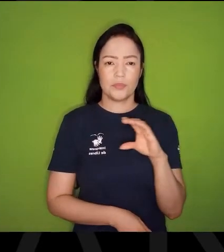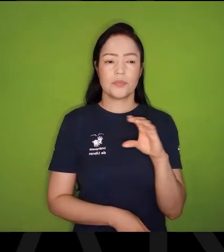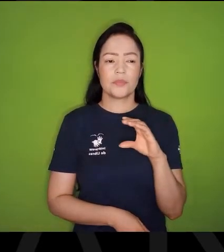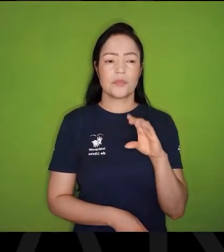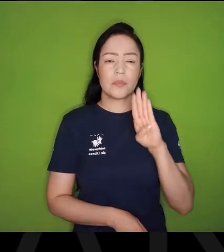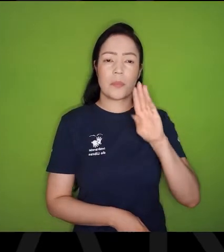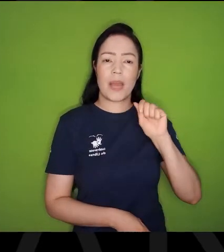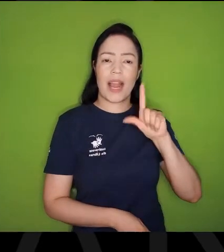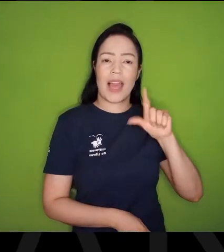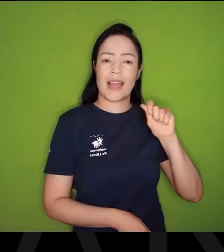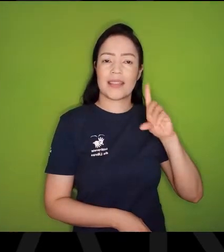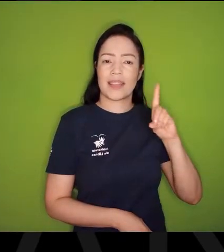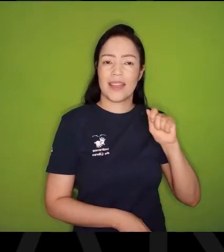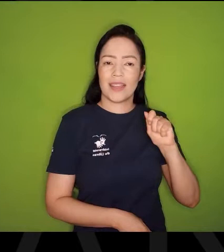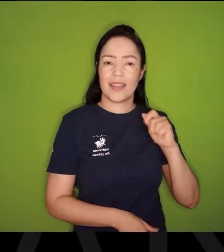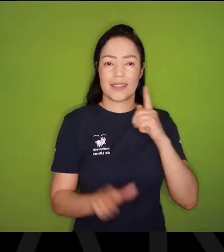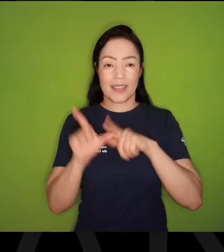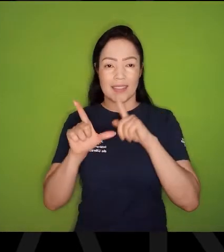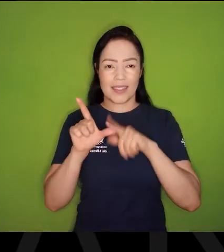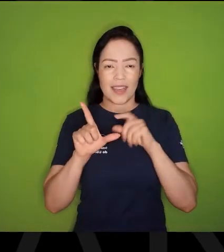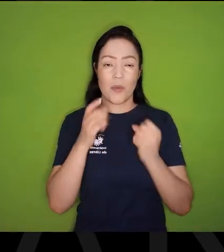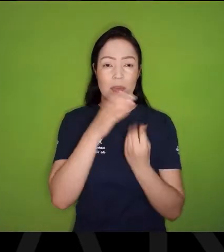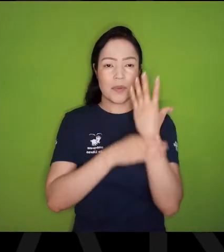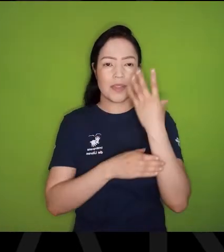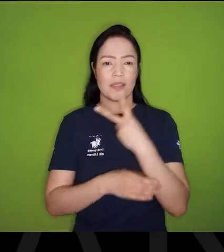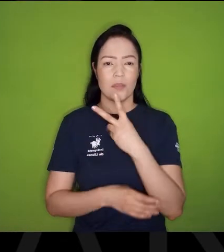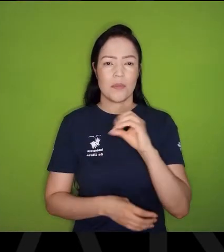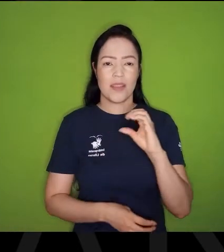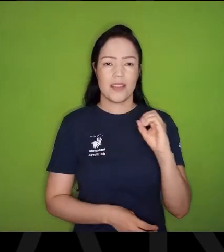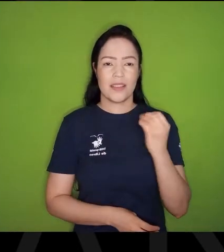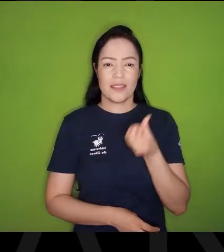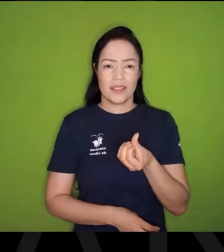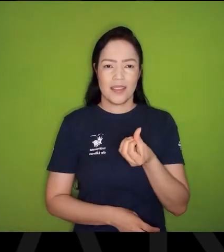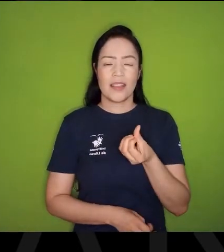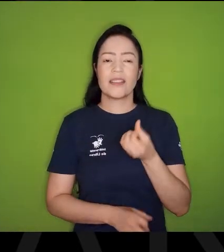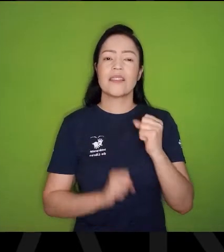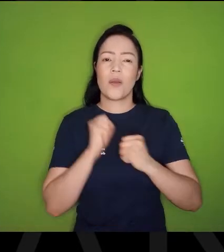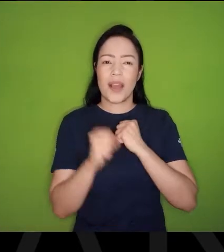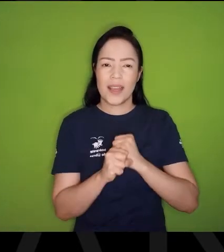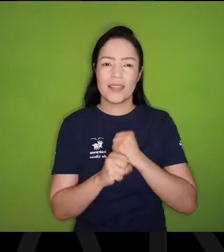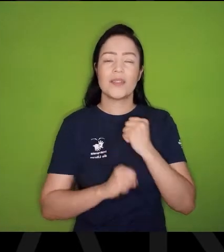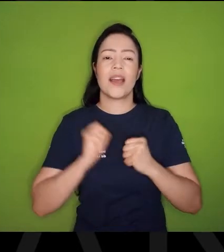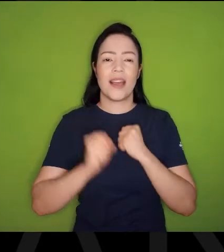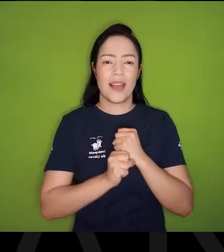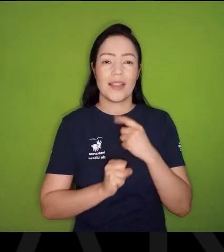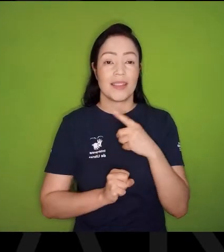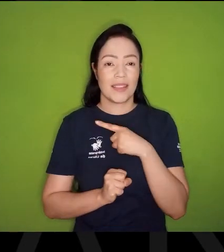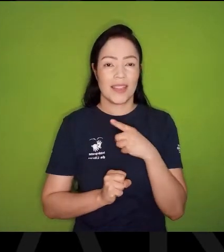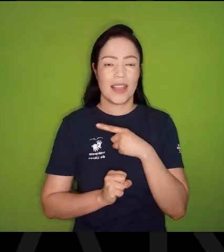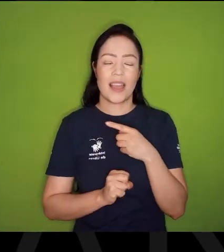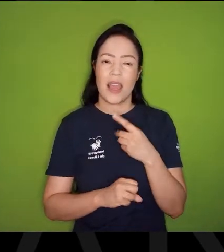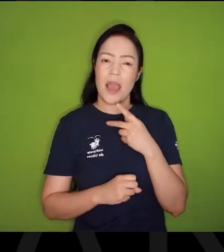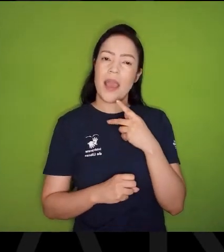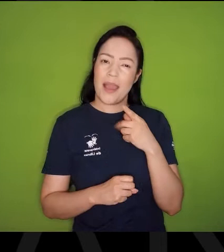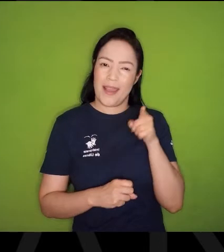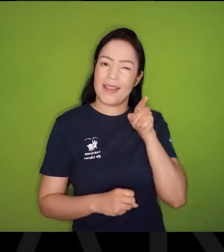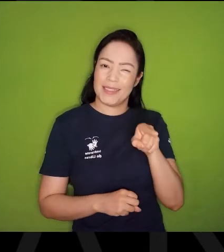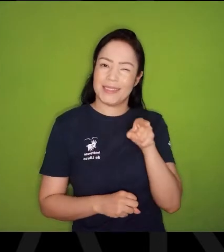balada literária, Que criei desde 2006, Que acontece anualmente, Tem ali um que,